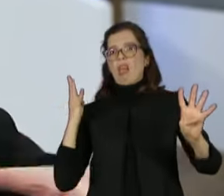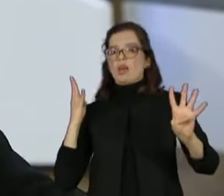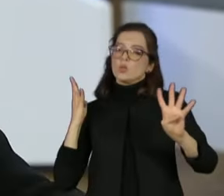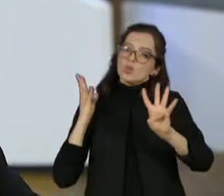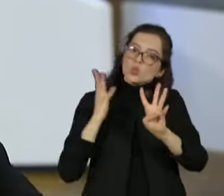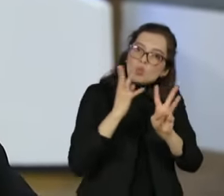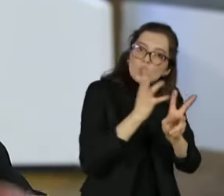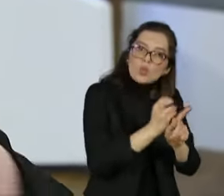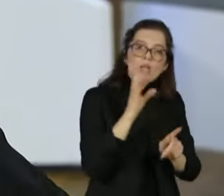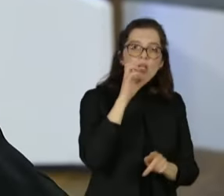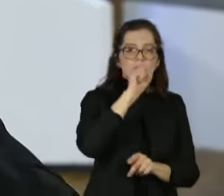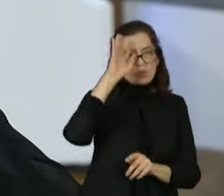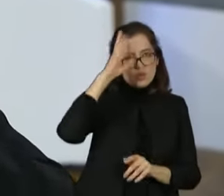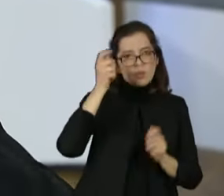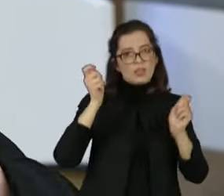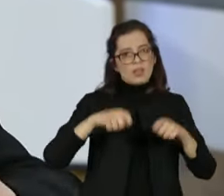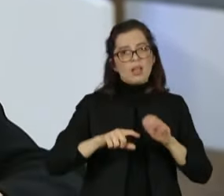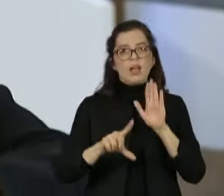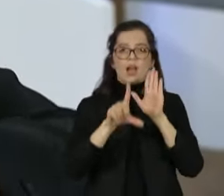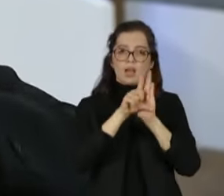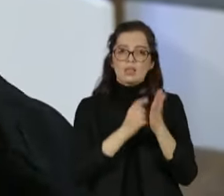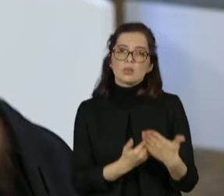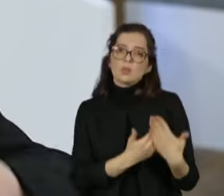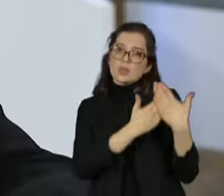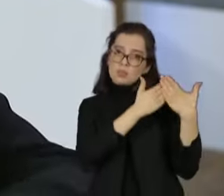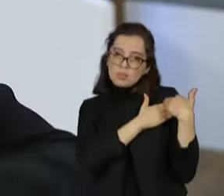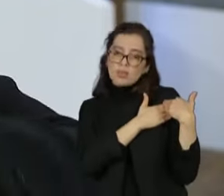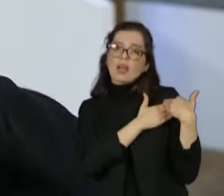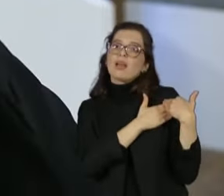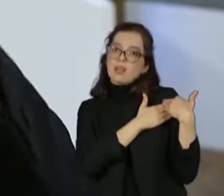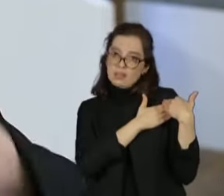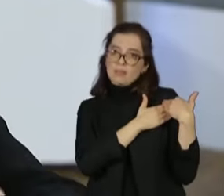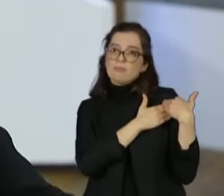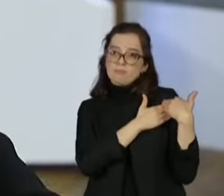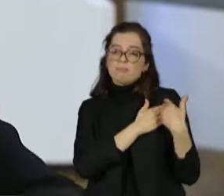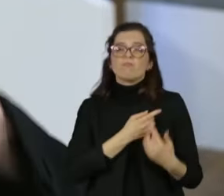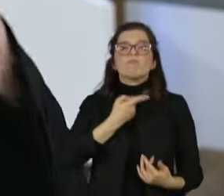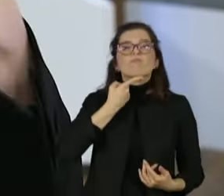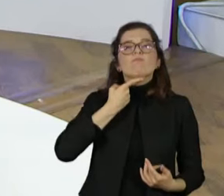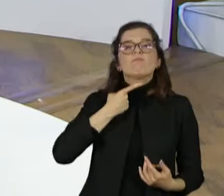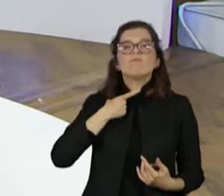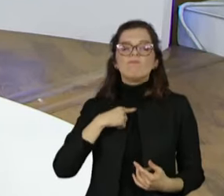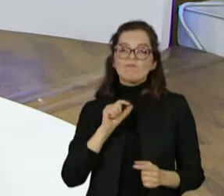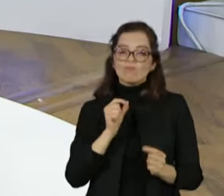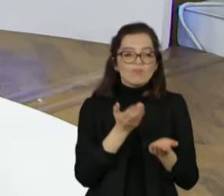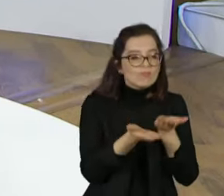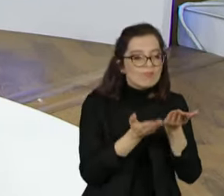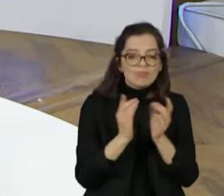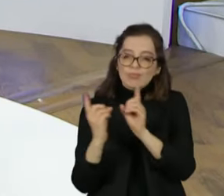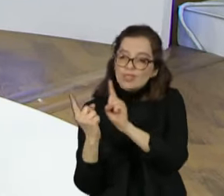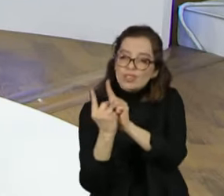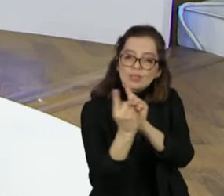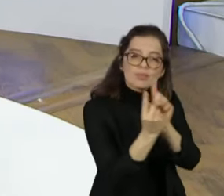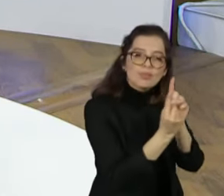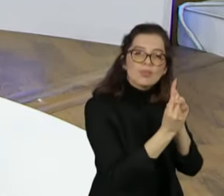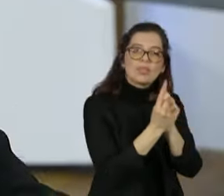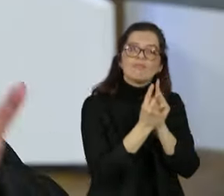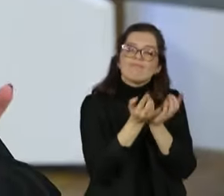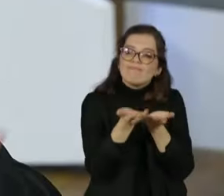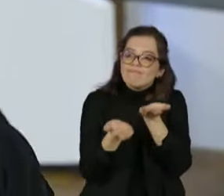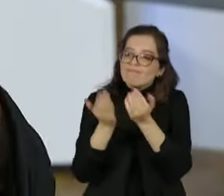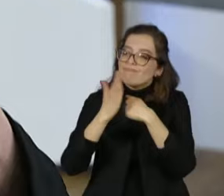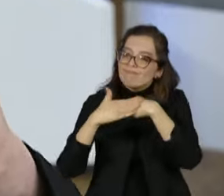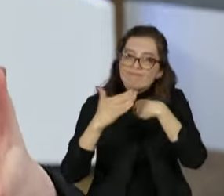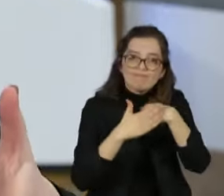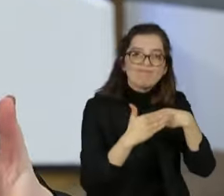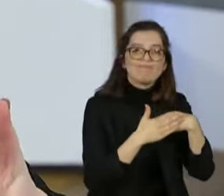com responsabilidade, mas especialmente com espírito público, com vontade de servir, com amor às pessoas, olhando para o social, a gente consegue resolver.